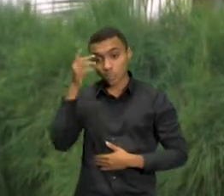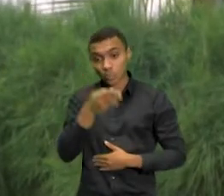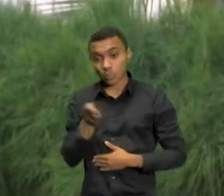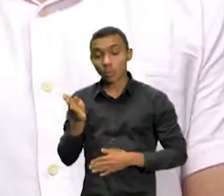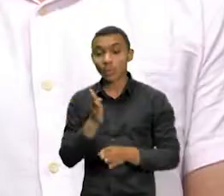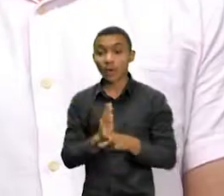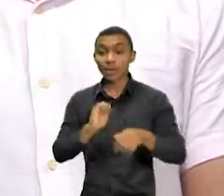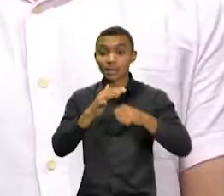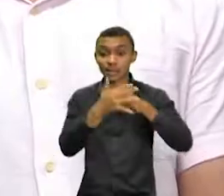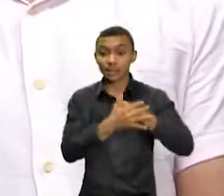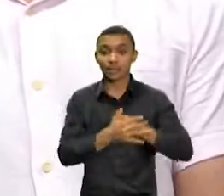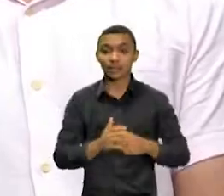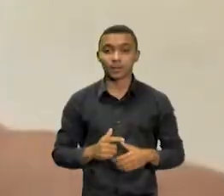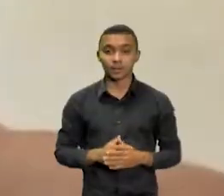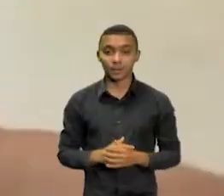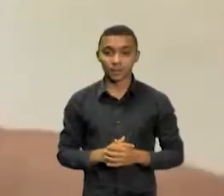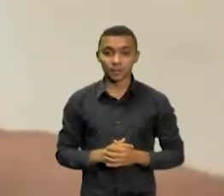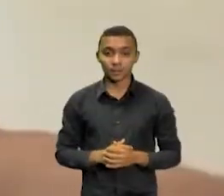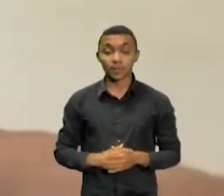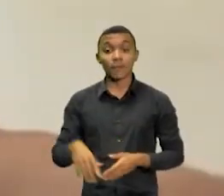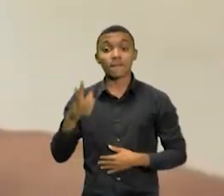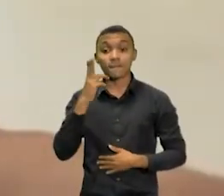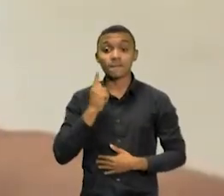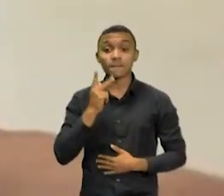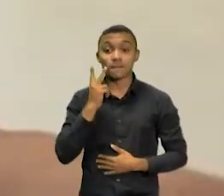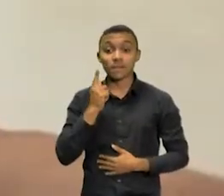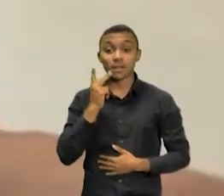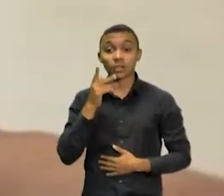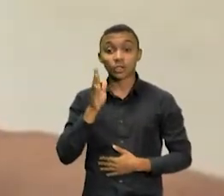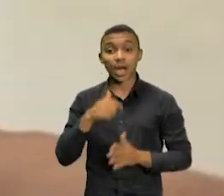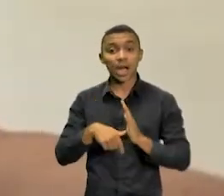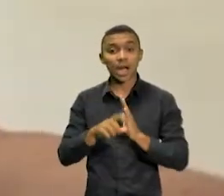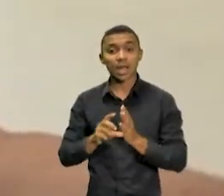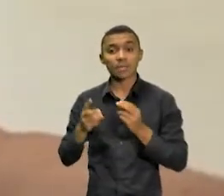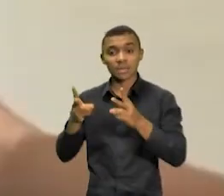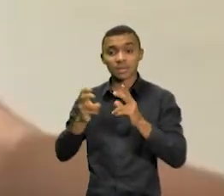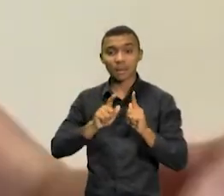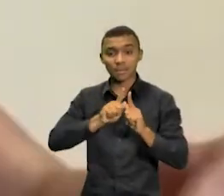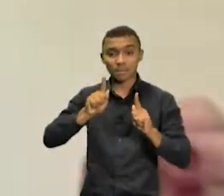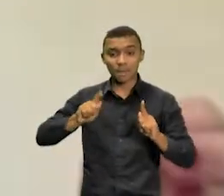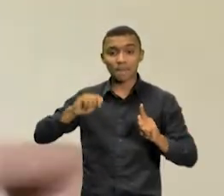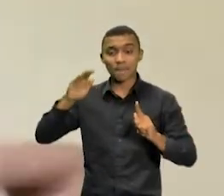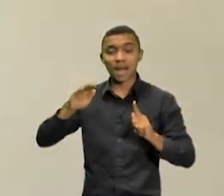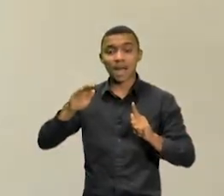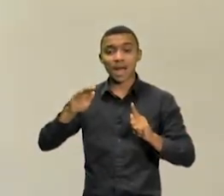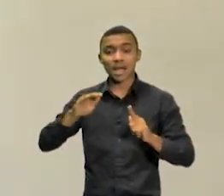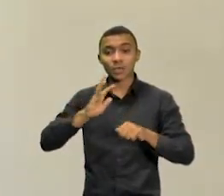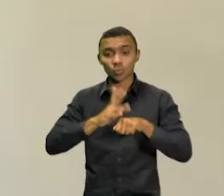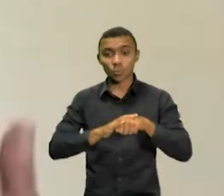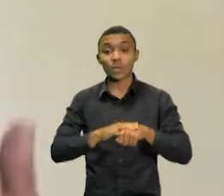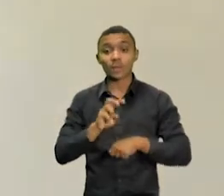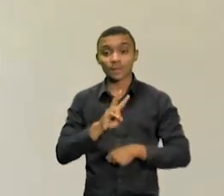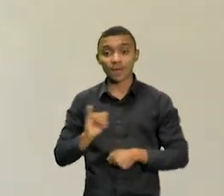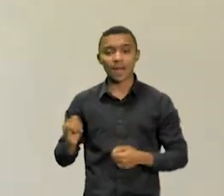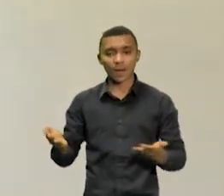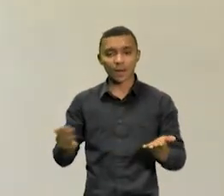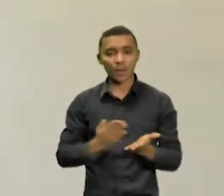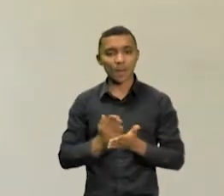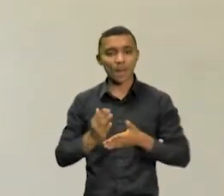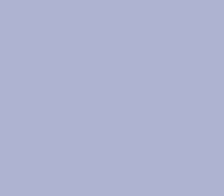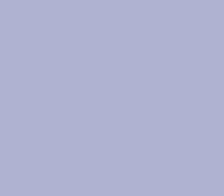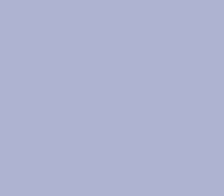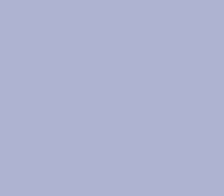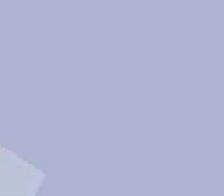de Covid-19. Fortaleza registra aumento de casos de chikungunya. A partir de agora, no Jornal Assembleia.